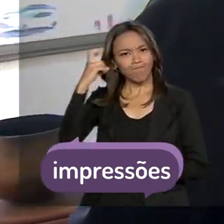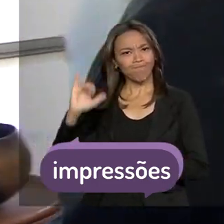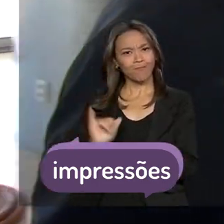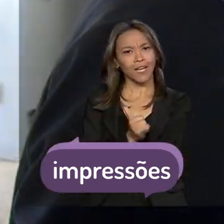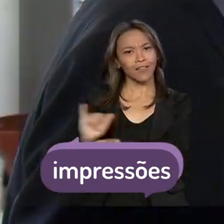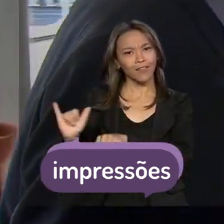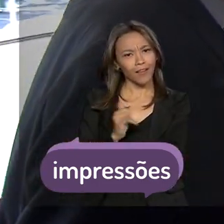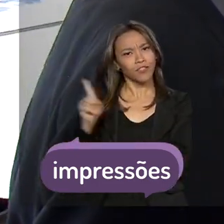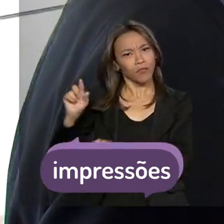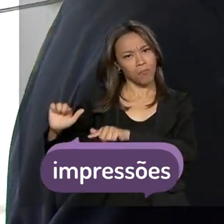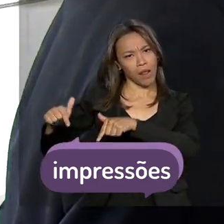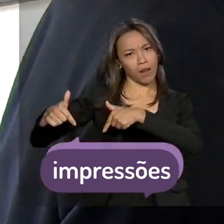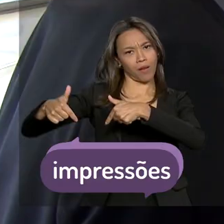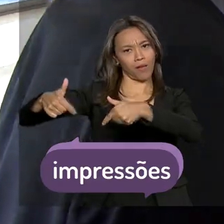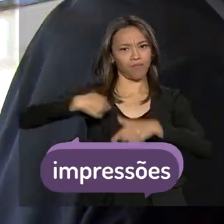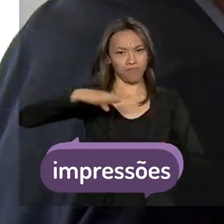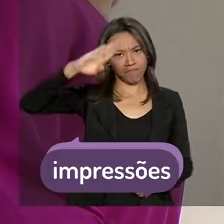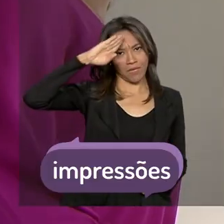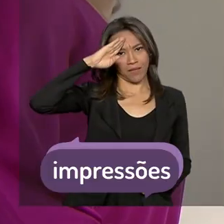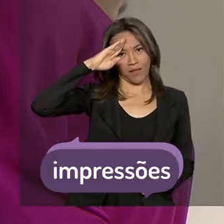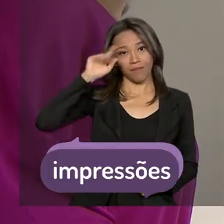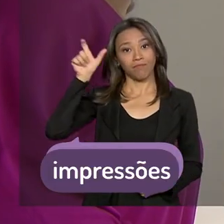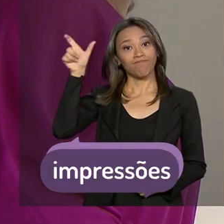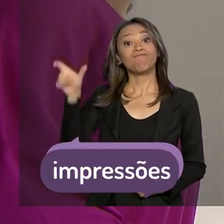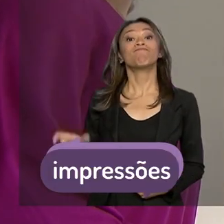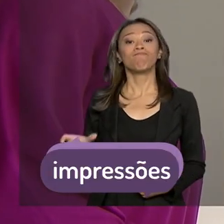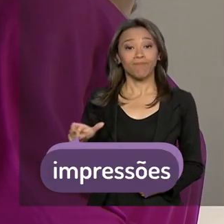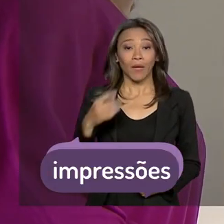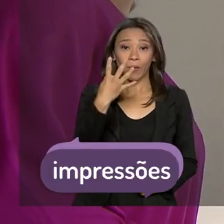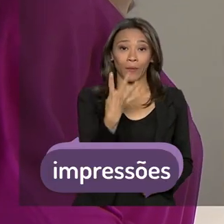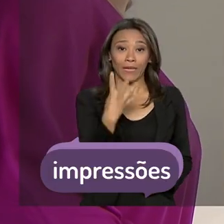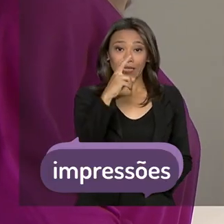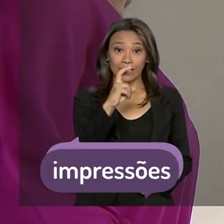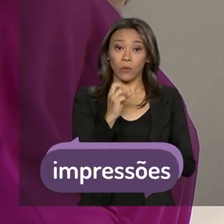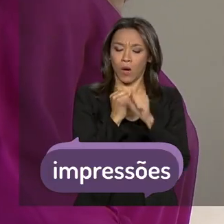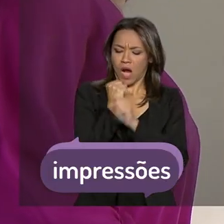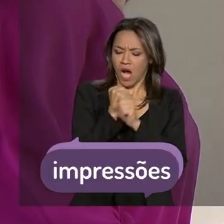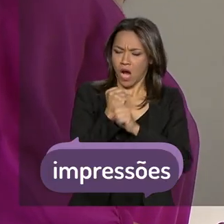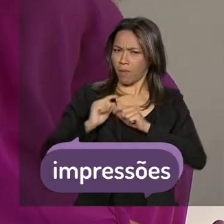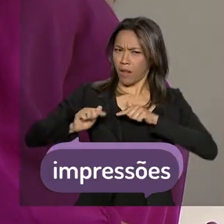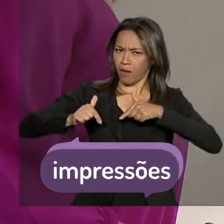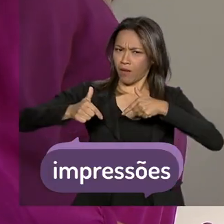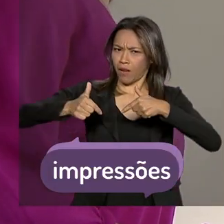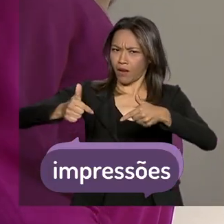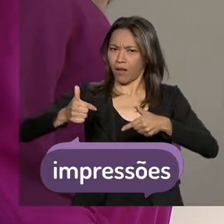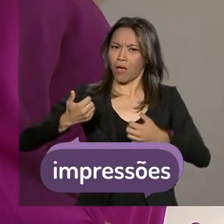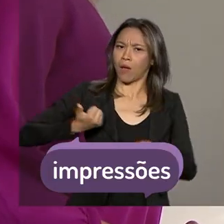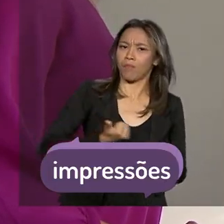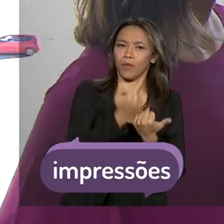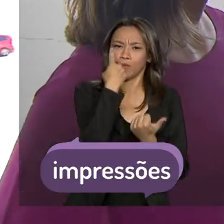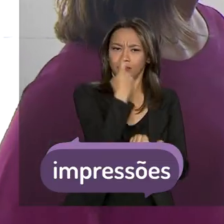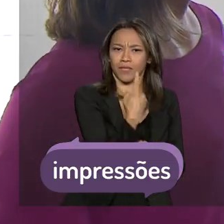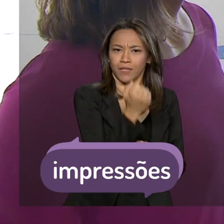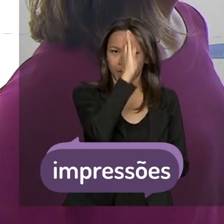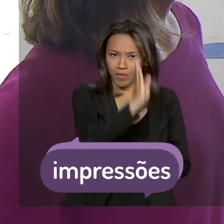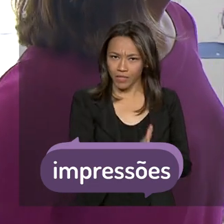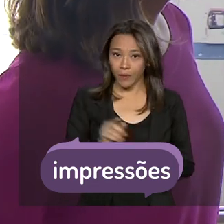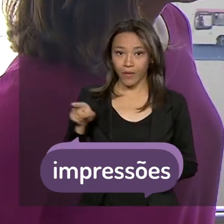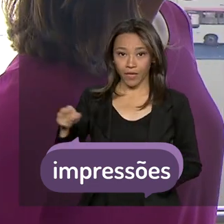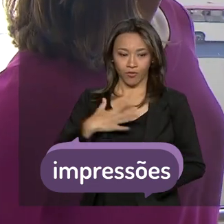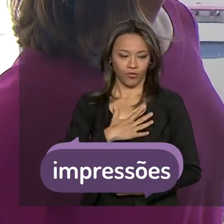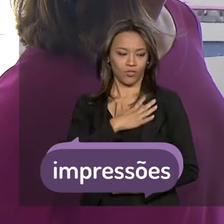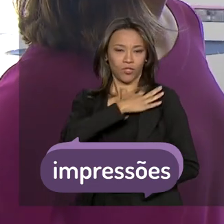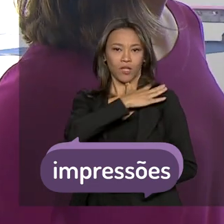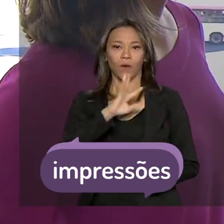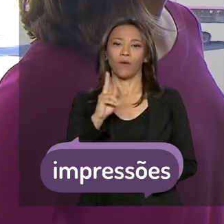impulsionaram sua carreira militar. Com 45 anos dedicados à defesa dos interesses brasileiros, general Augusto